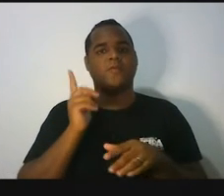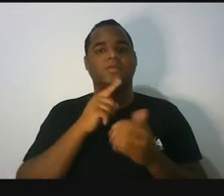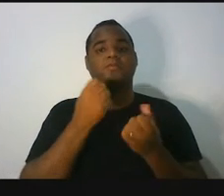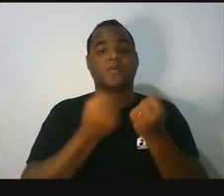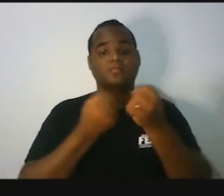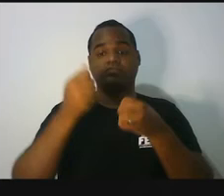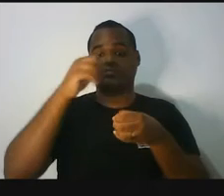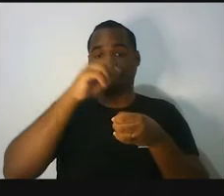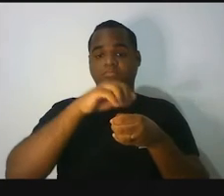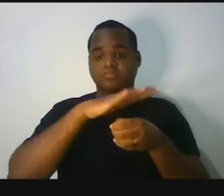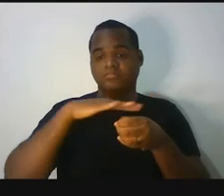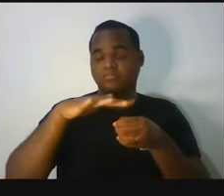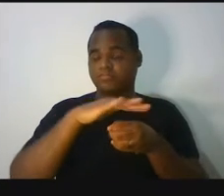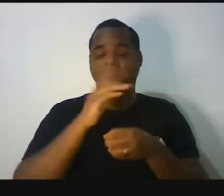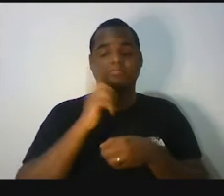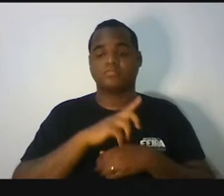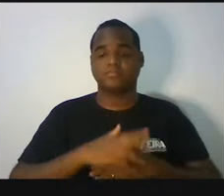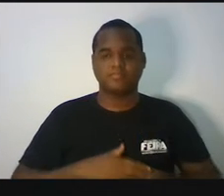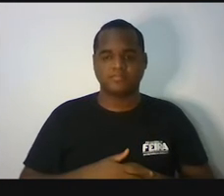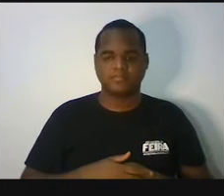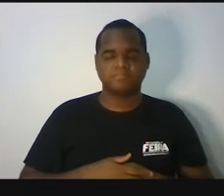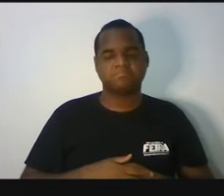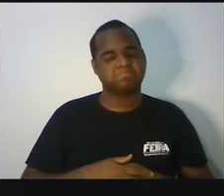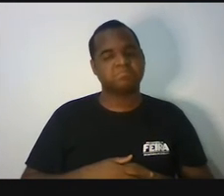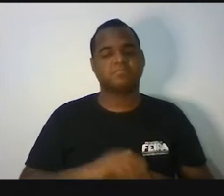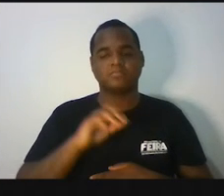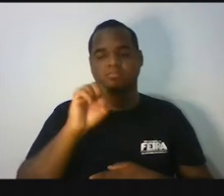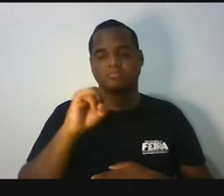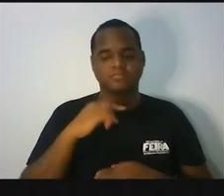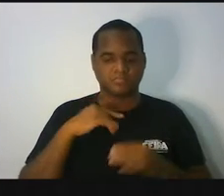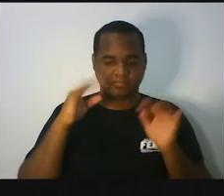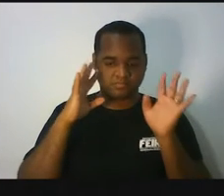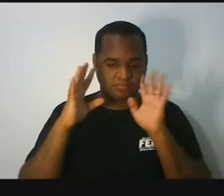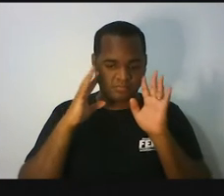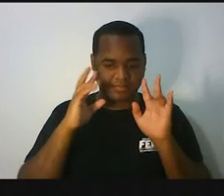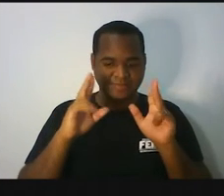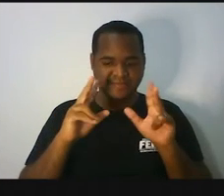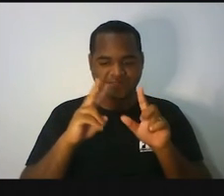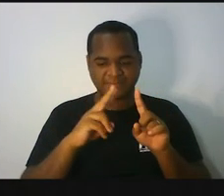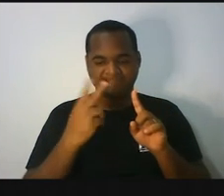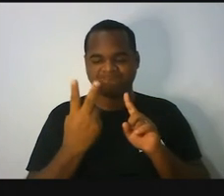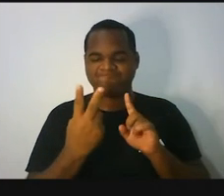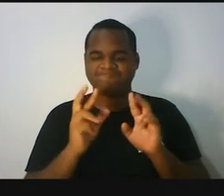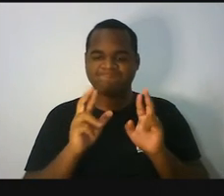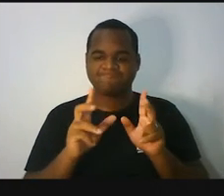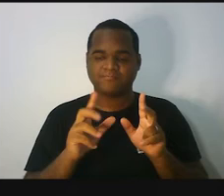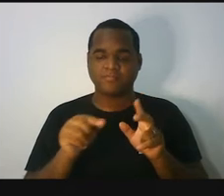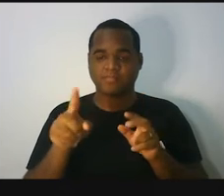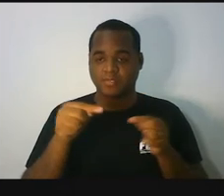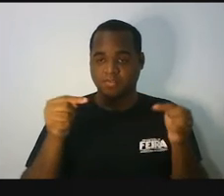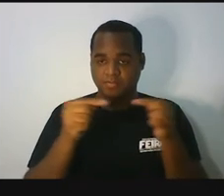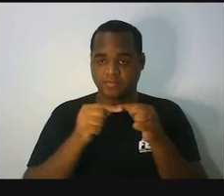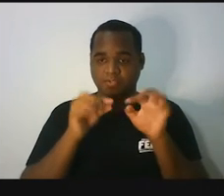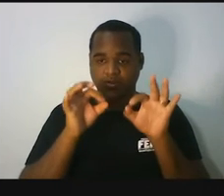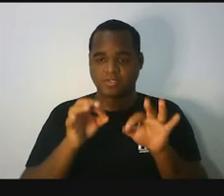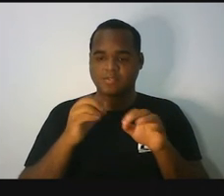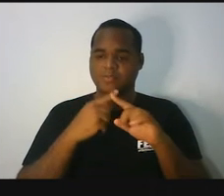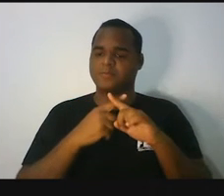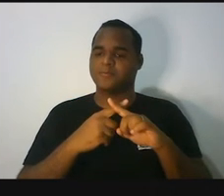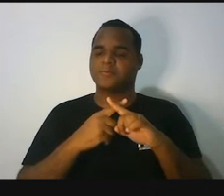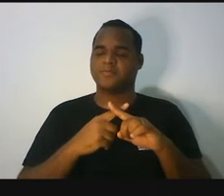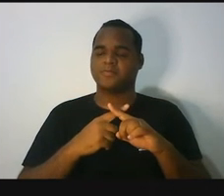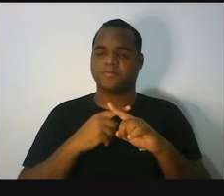E se eu pensei de maneira inversa, e aqui aparece uma multiplicação,